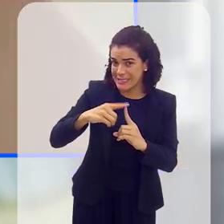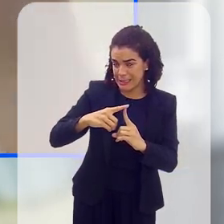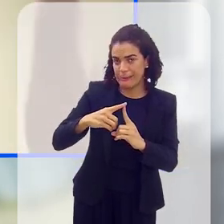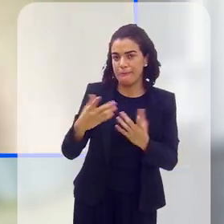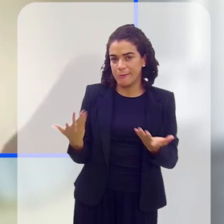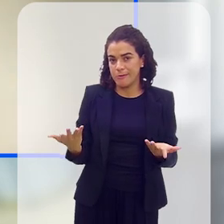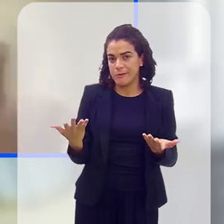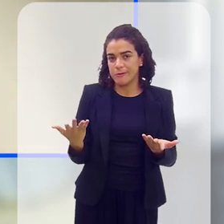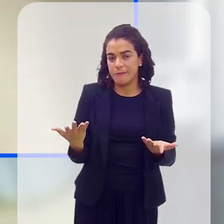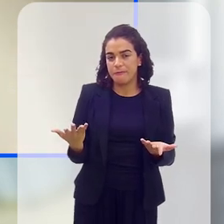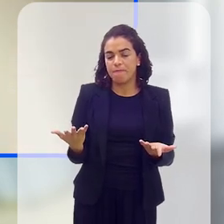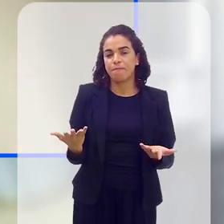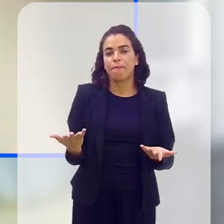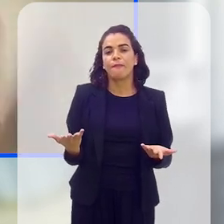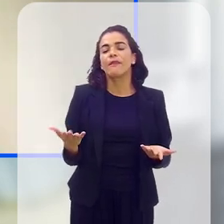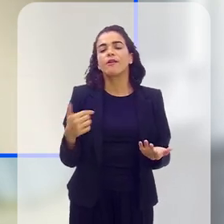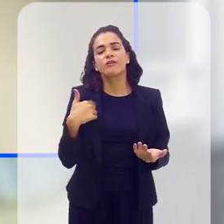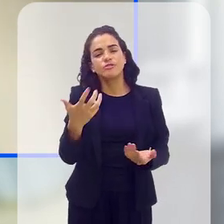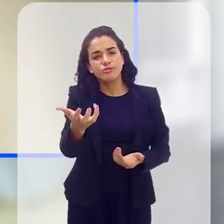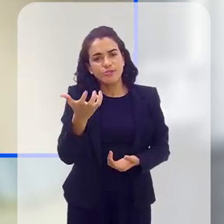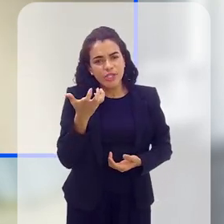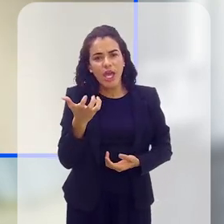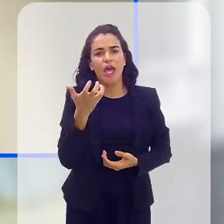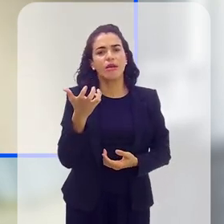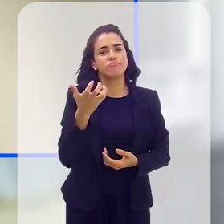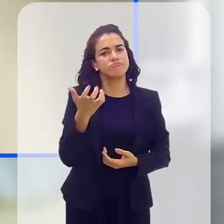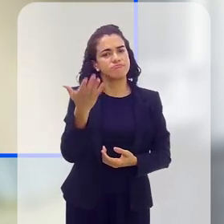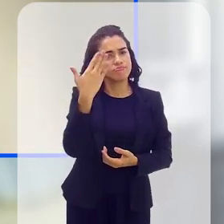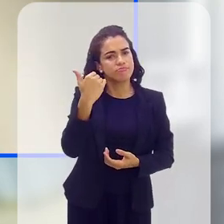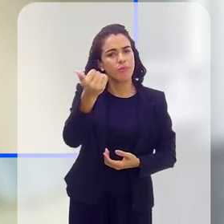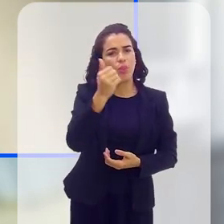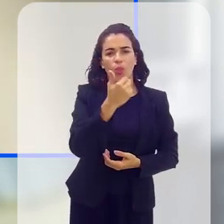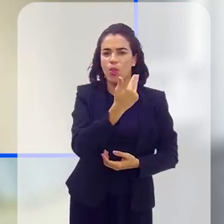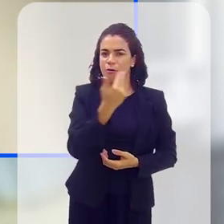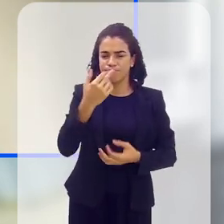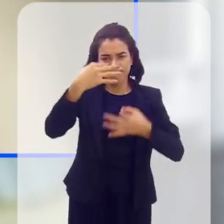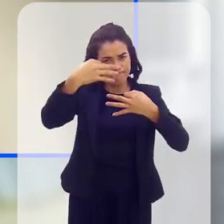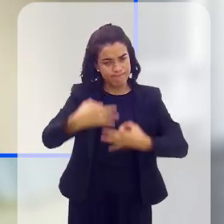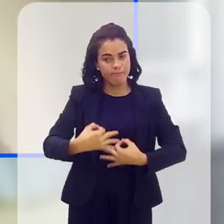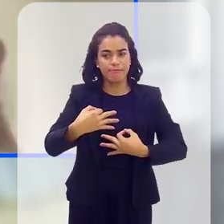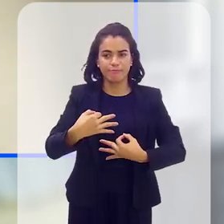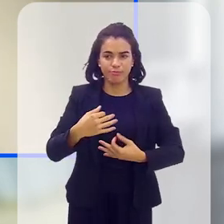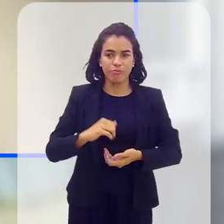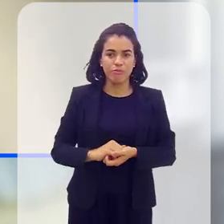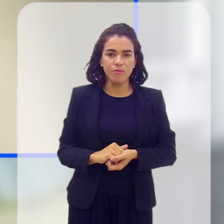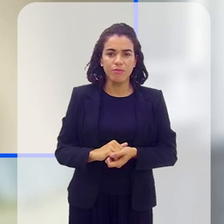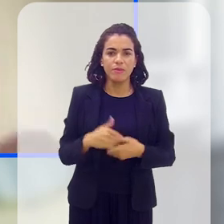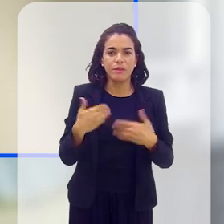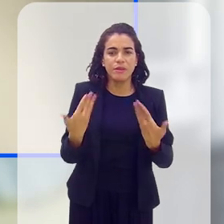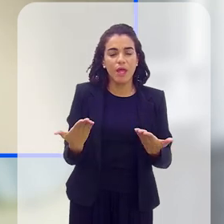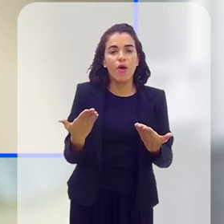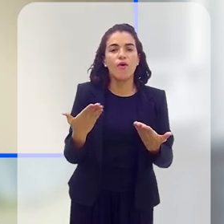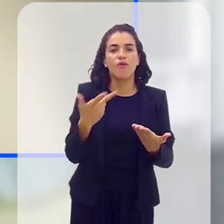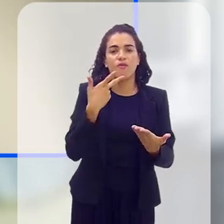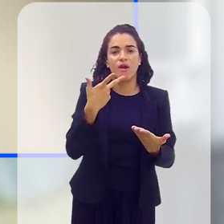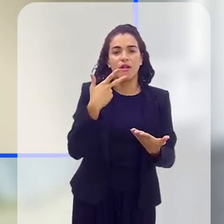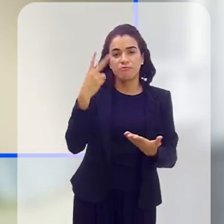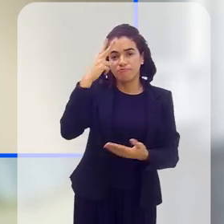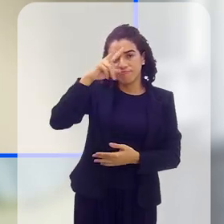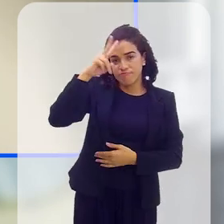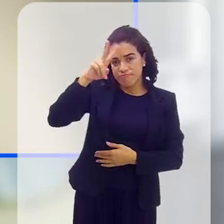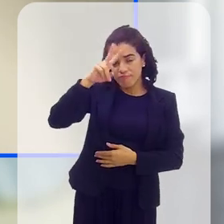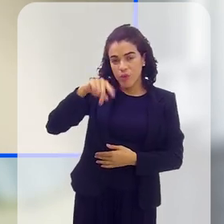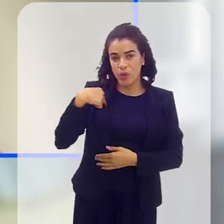Mais de 400 tipos. Então, a gente quer ser chamada da forma correta. Então, voltando à história, eu e meus irmãos